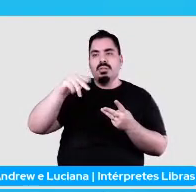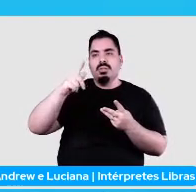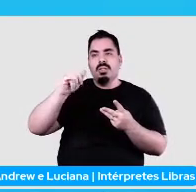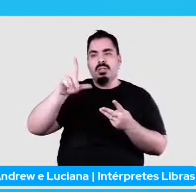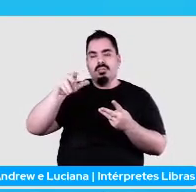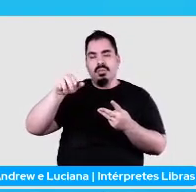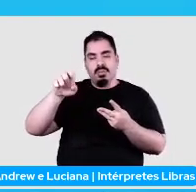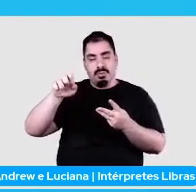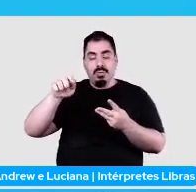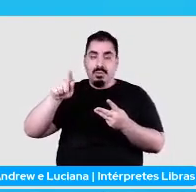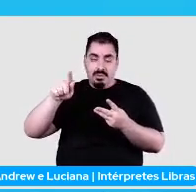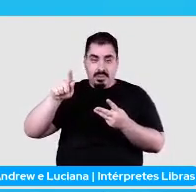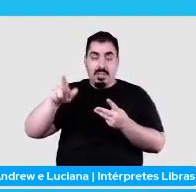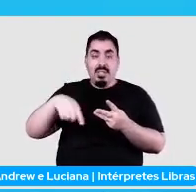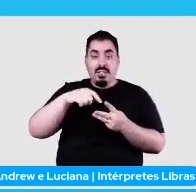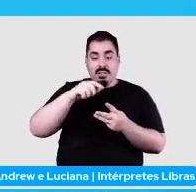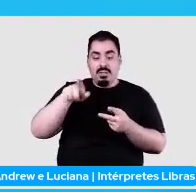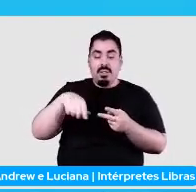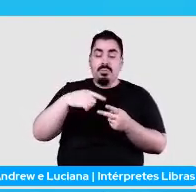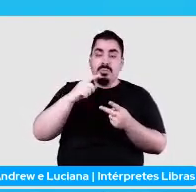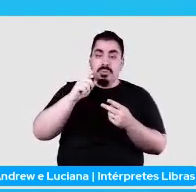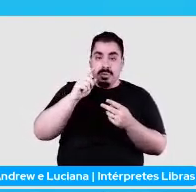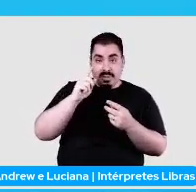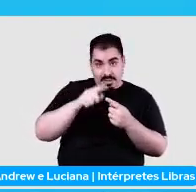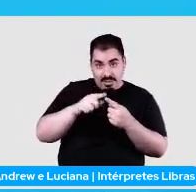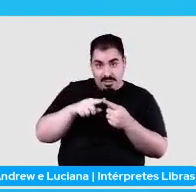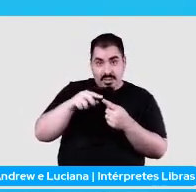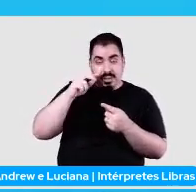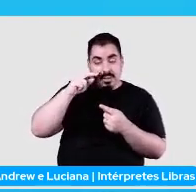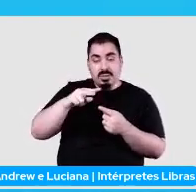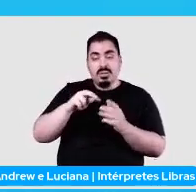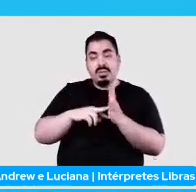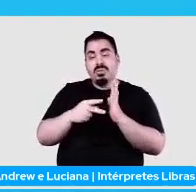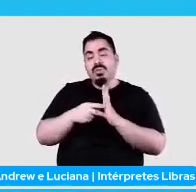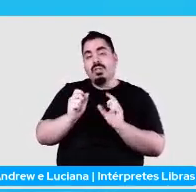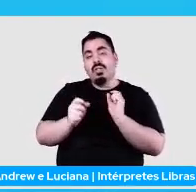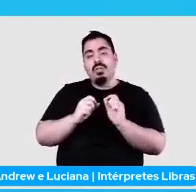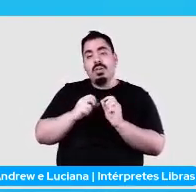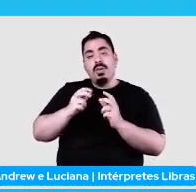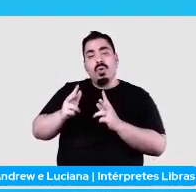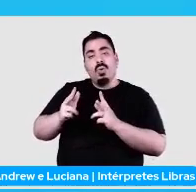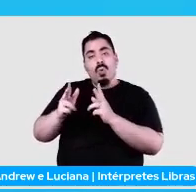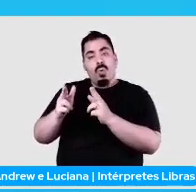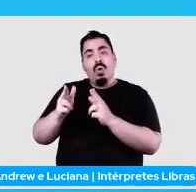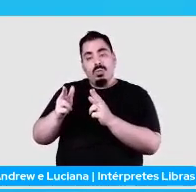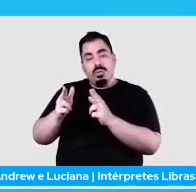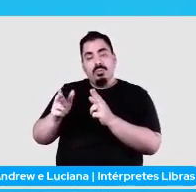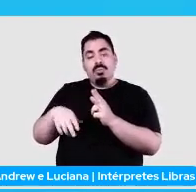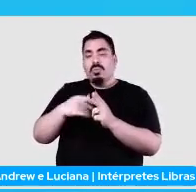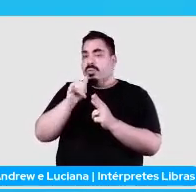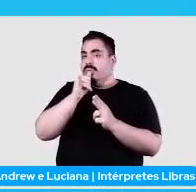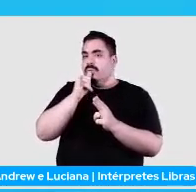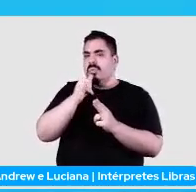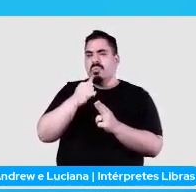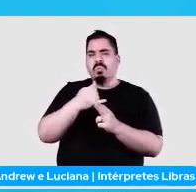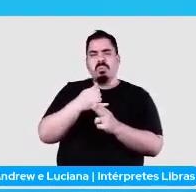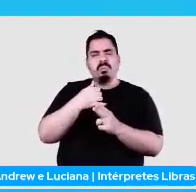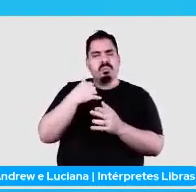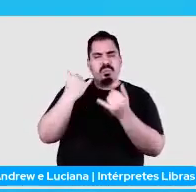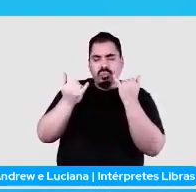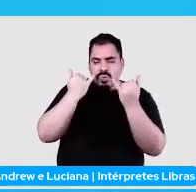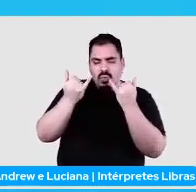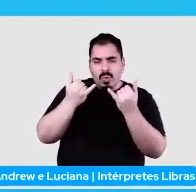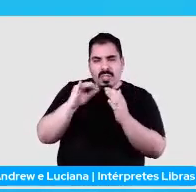é meio que eu dar um corte nos meus dados que tem muita representação. Por exemplo, eu tenho 50 cachorros, sei lá, vamos deixar só